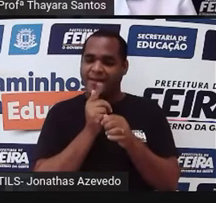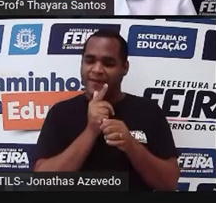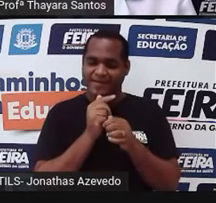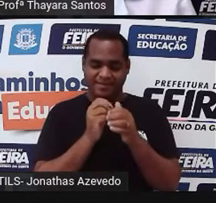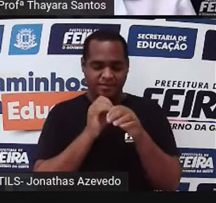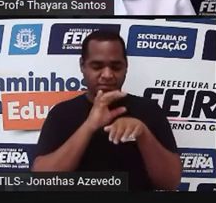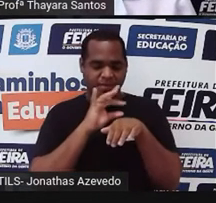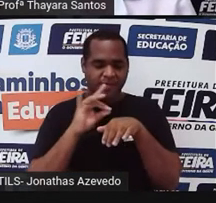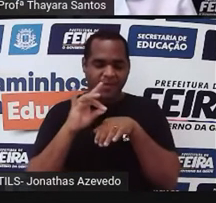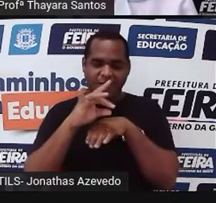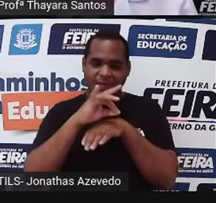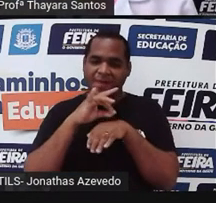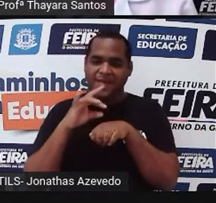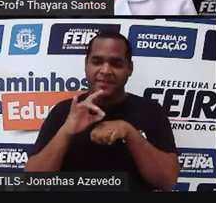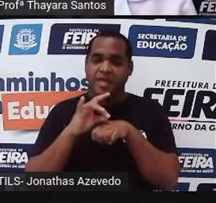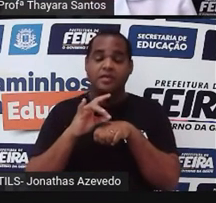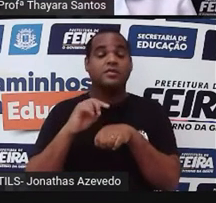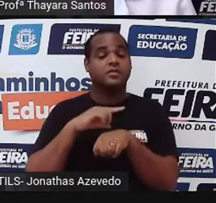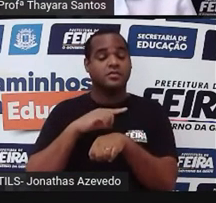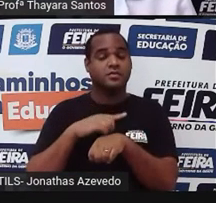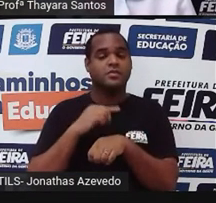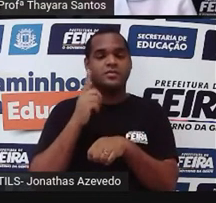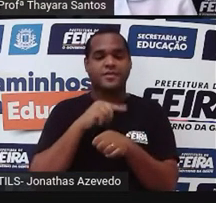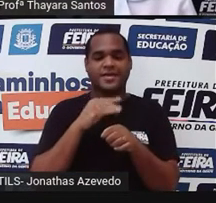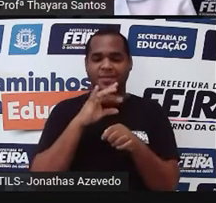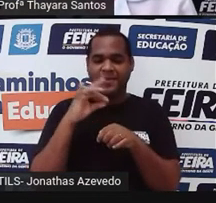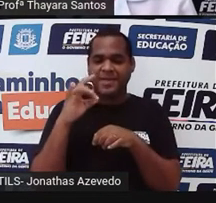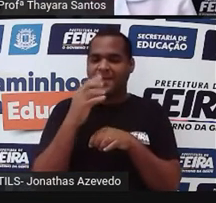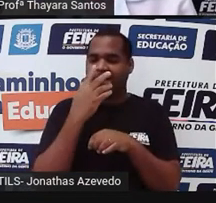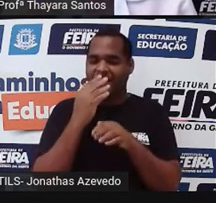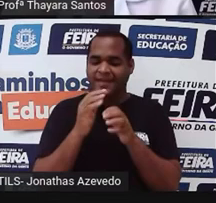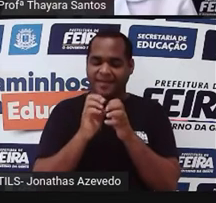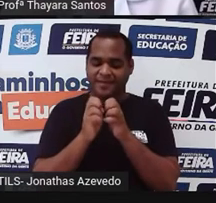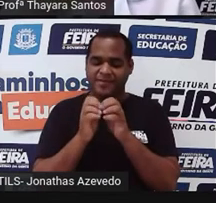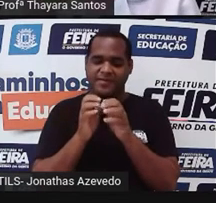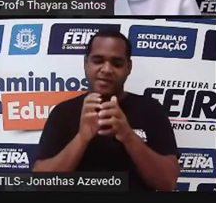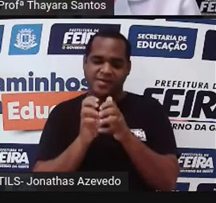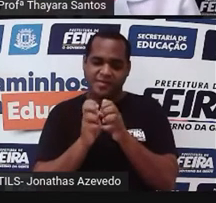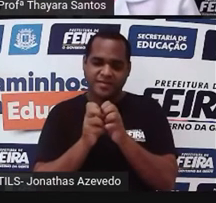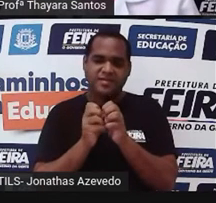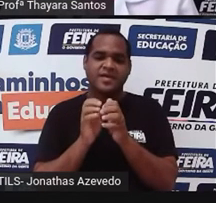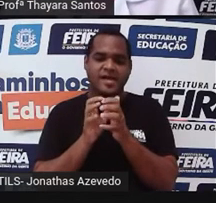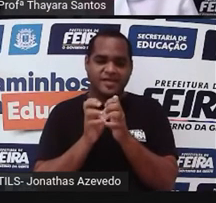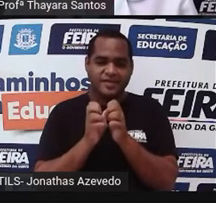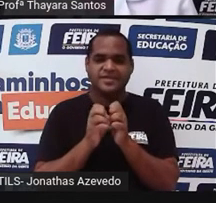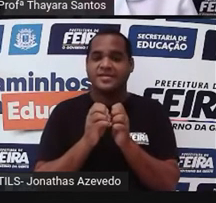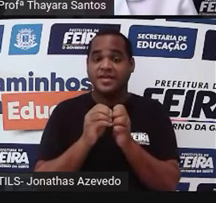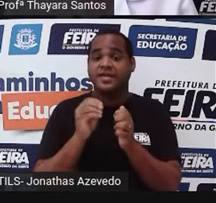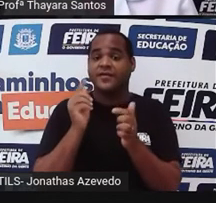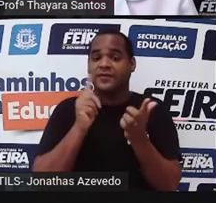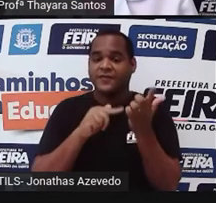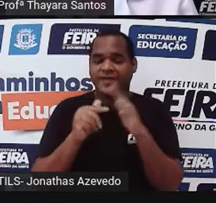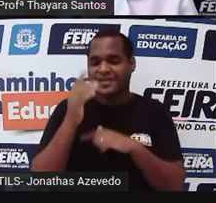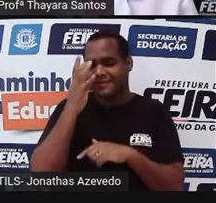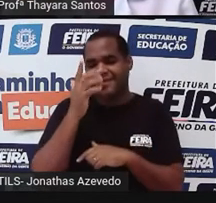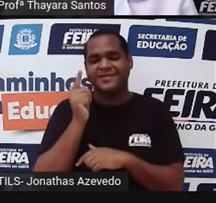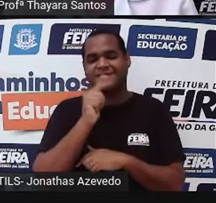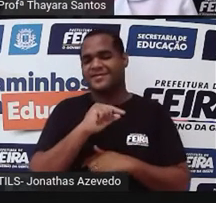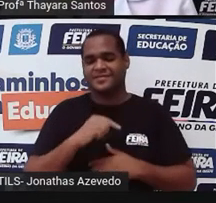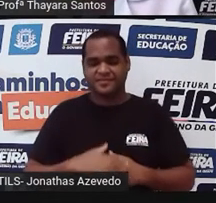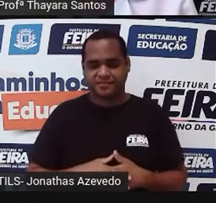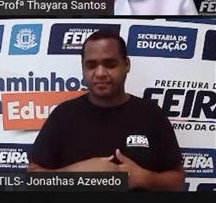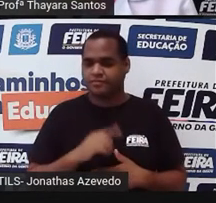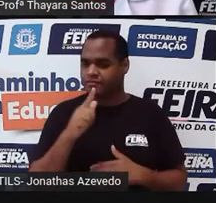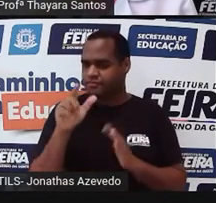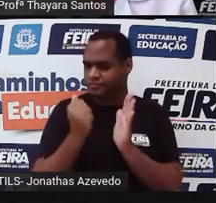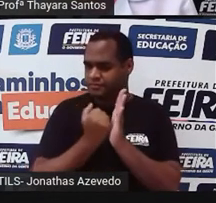ela ajuda a umedecer esse alimento e tornar um bolo realmente mais uniforme para facilitar quando ele for descer. Além